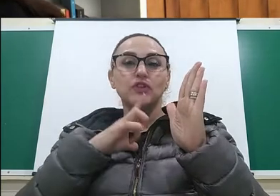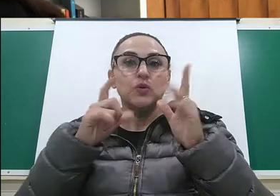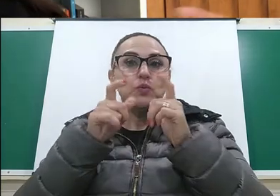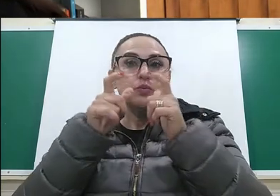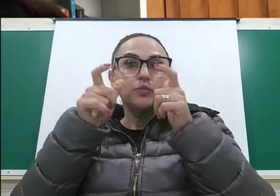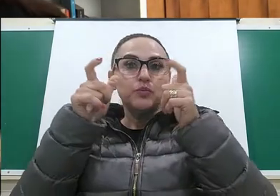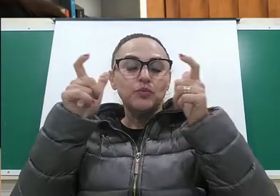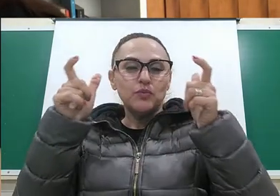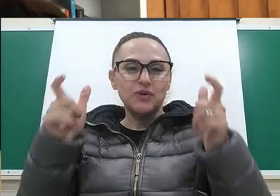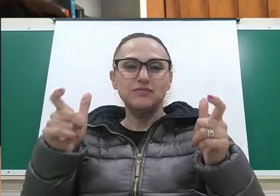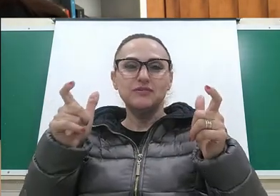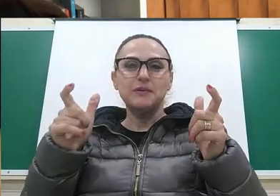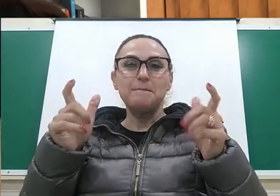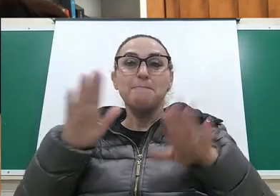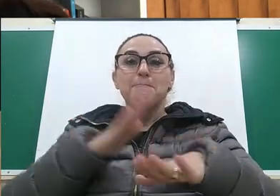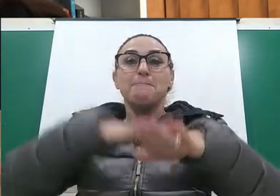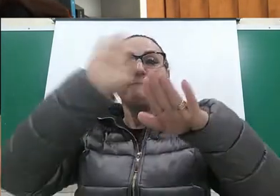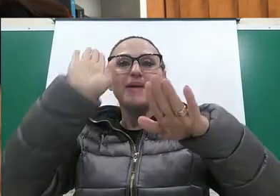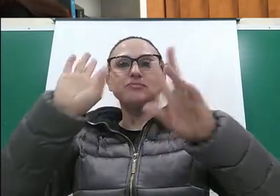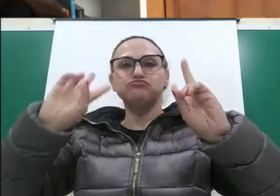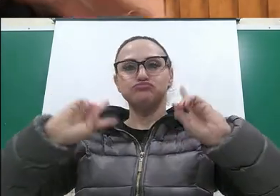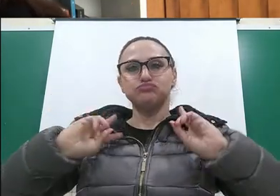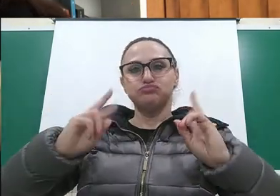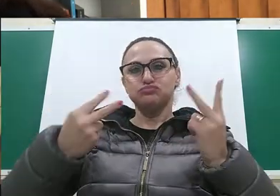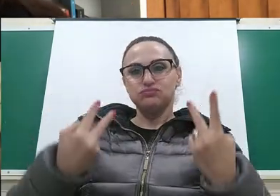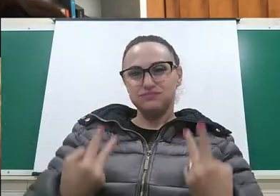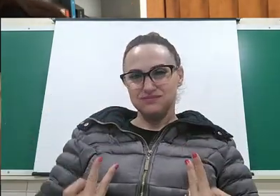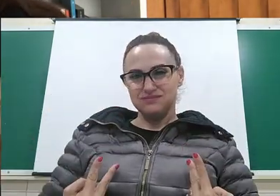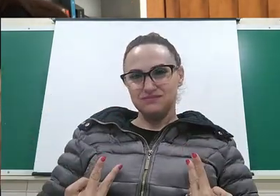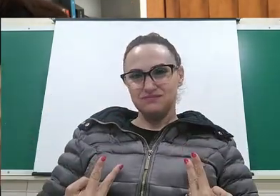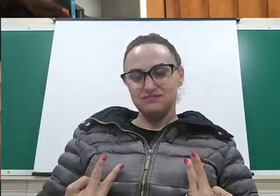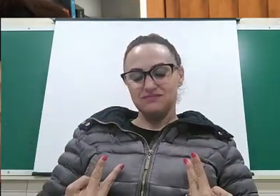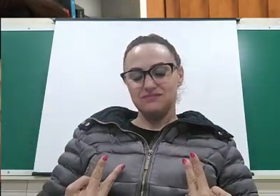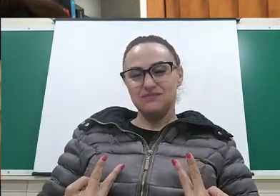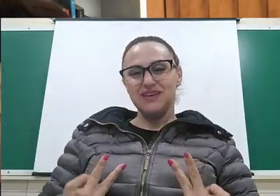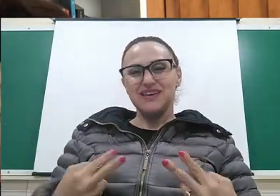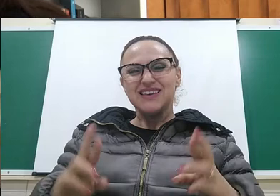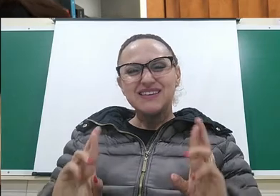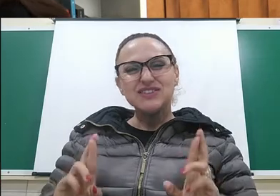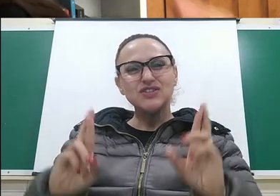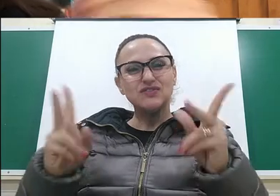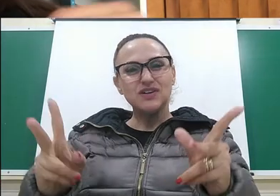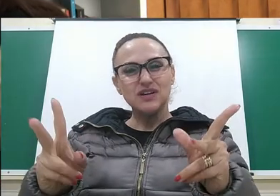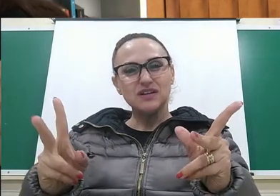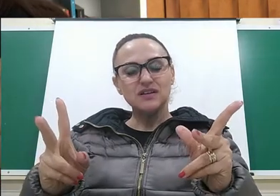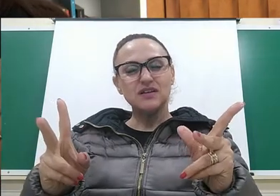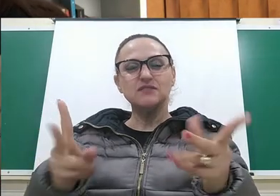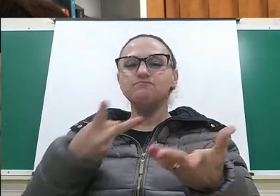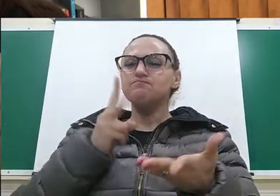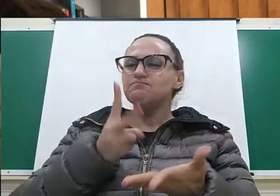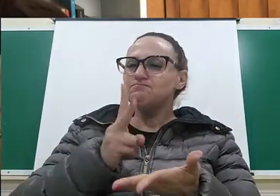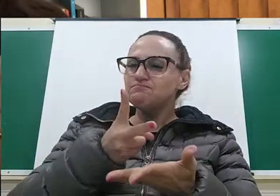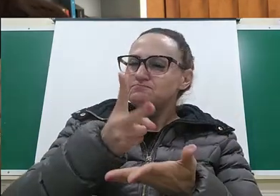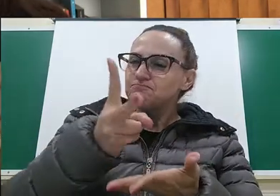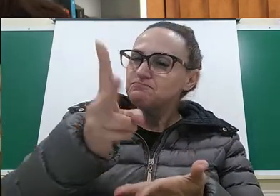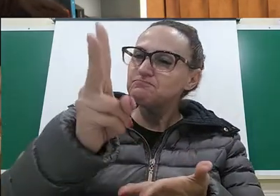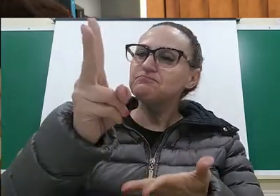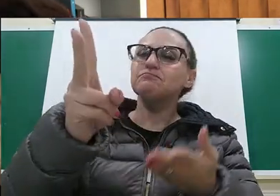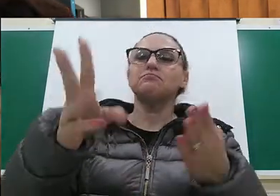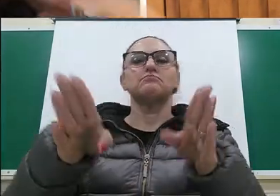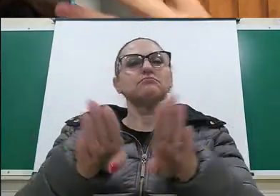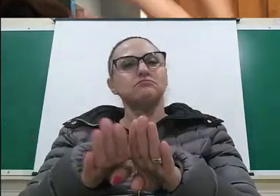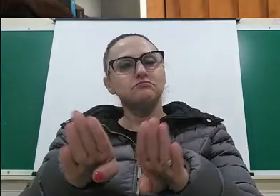mais amplo, voltado para as humanidades. Essa diferenciação de currículo, ela permaneceu durante muito